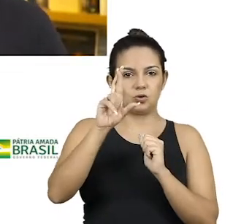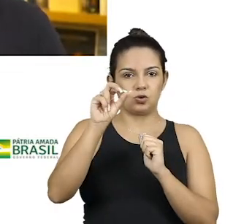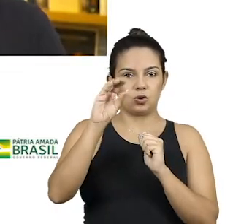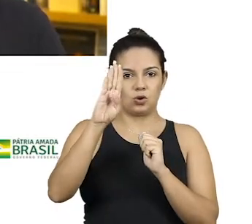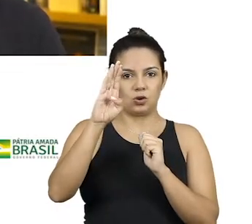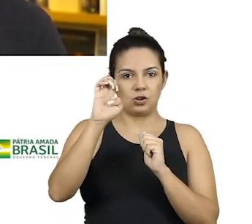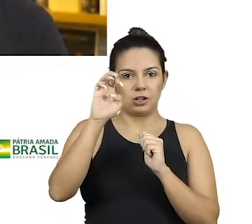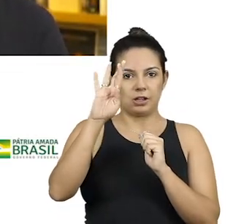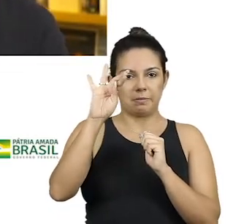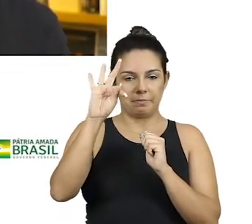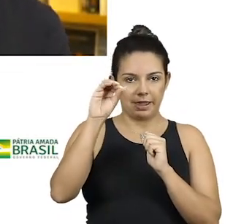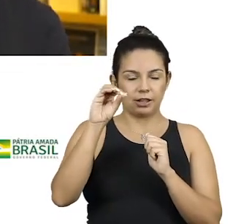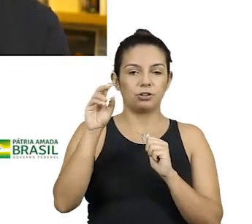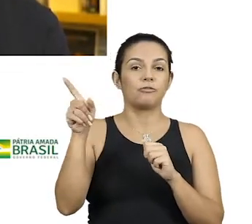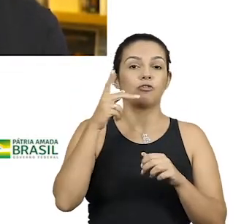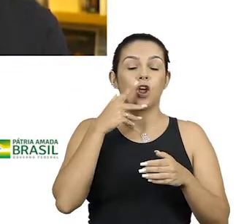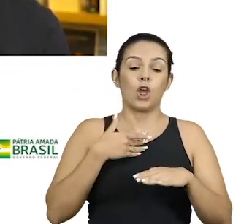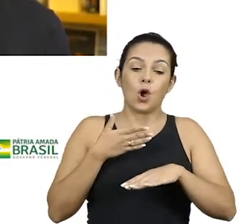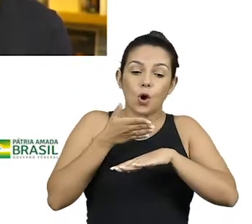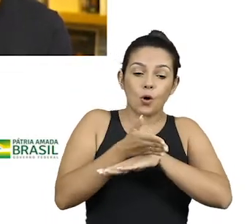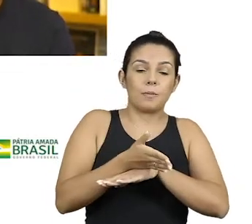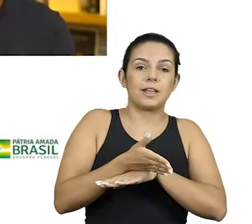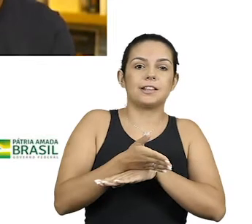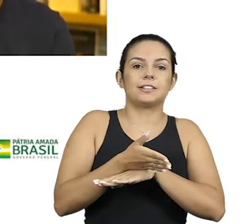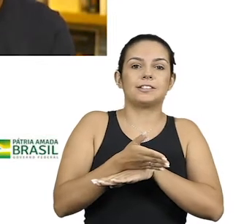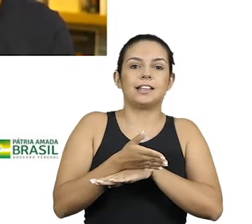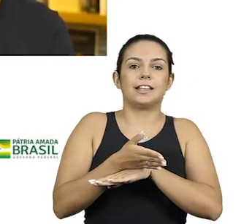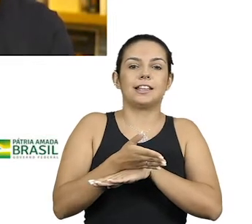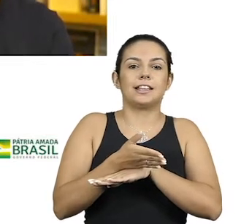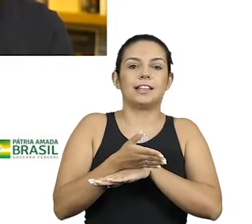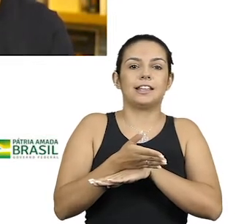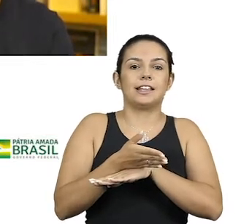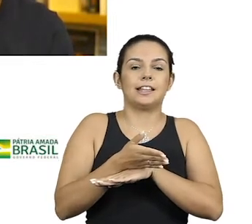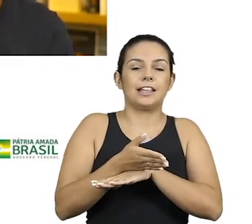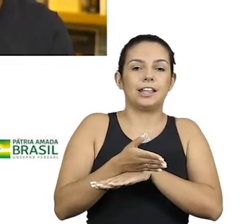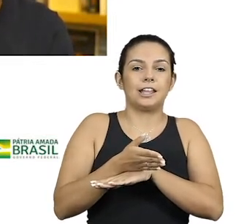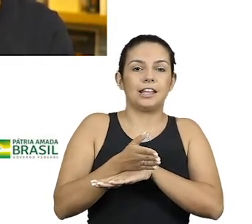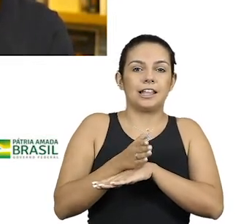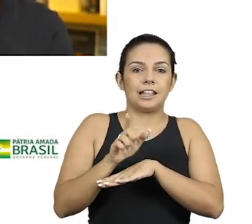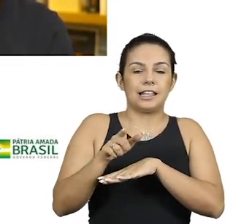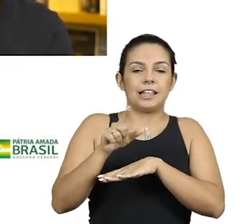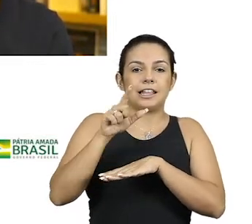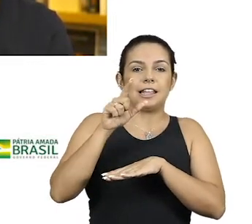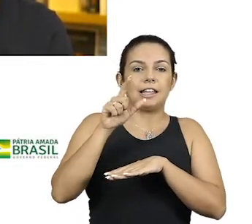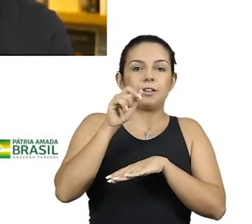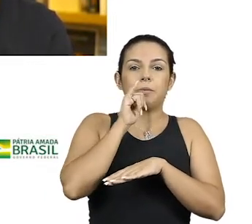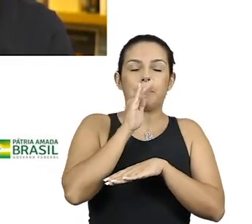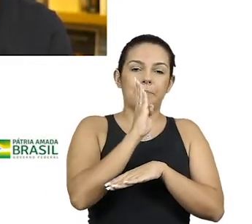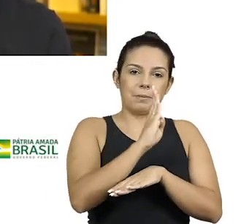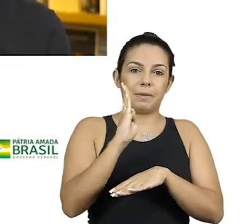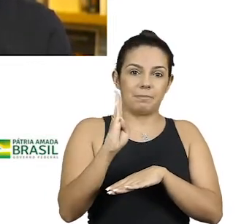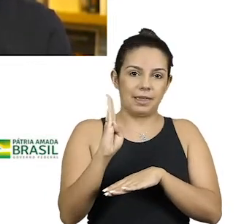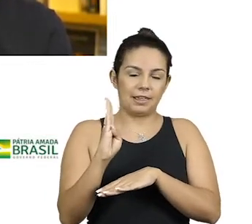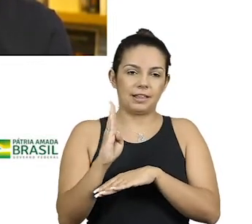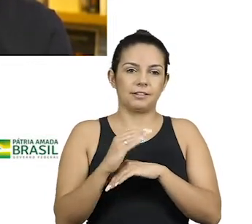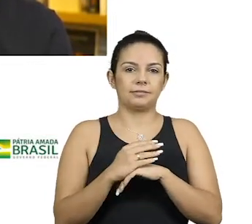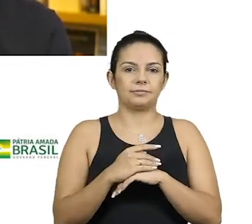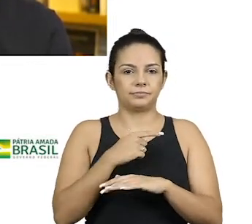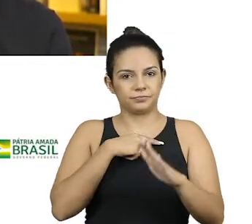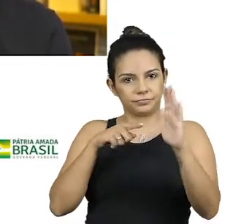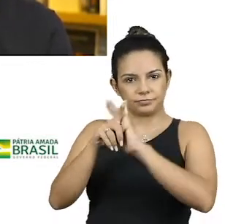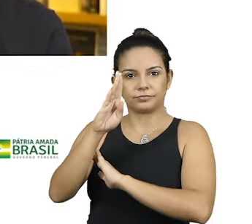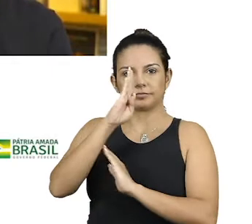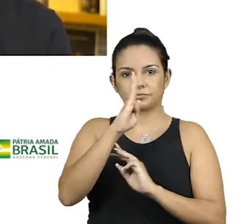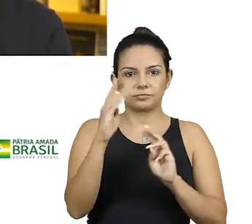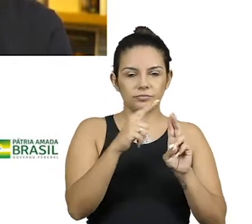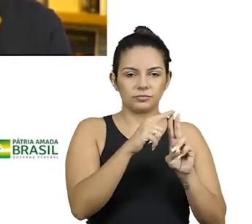no ramo do entretenimento, nunca deixei de fazer jornalismo, fiquei acumulando o Big Brother Brasil. O Big Brother, entre nós dois